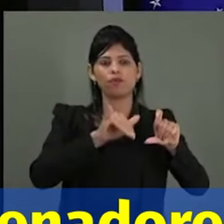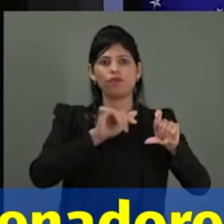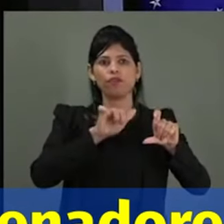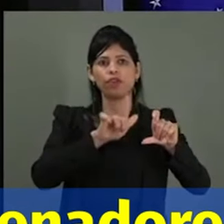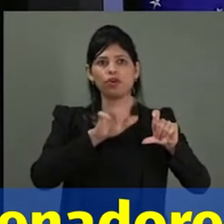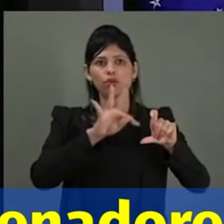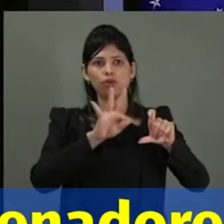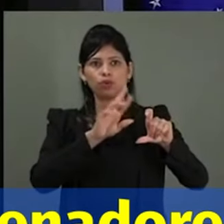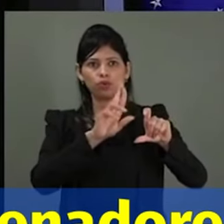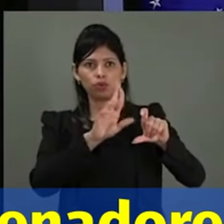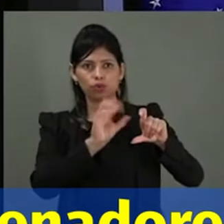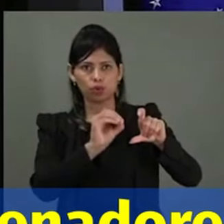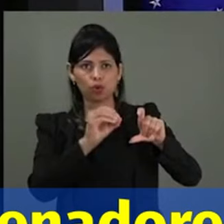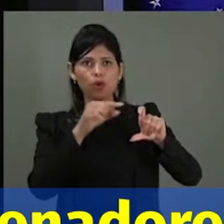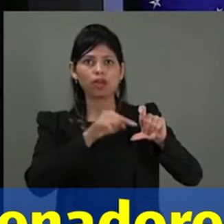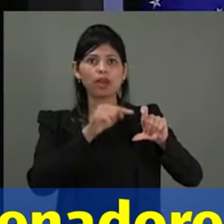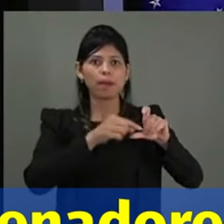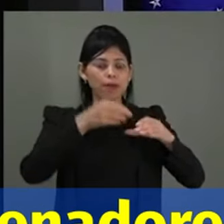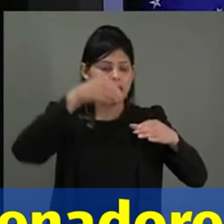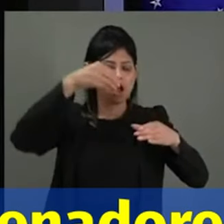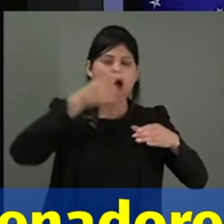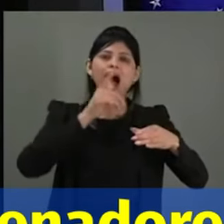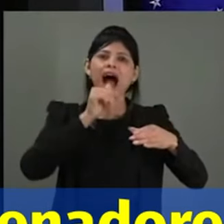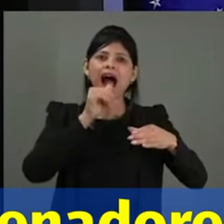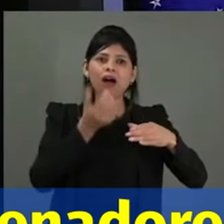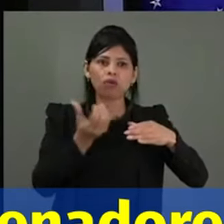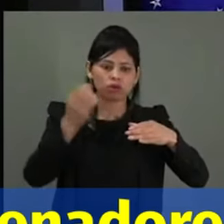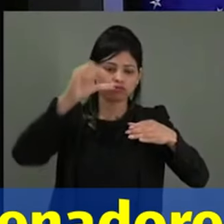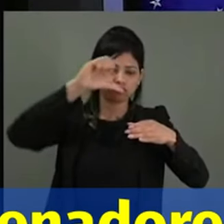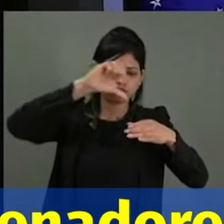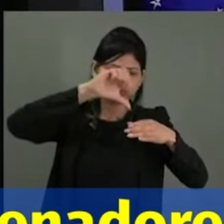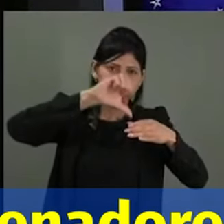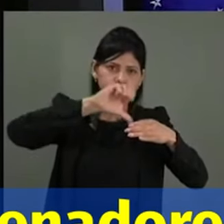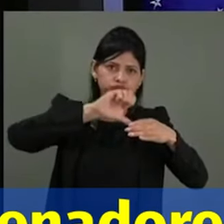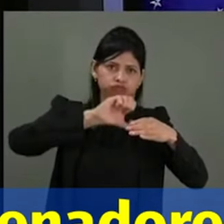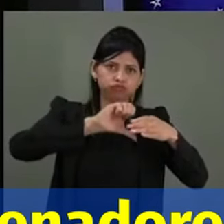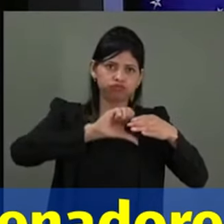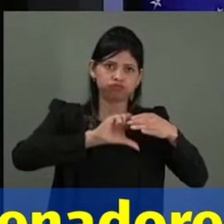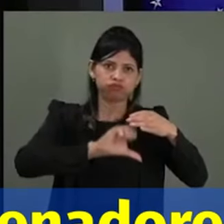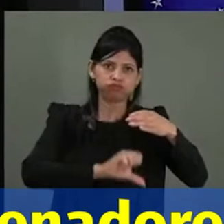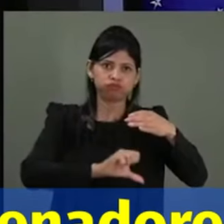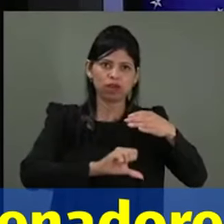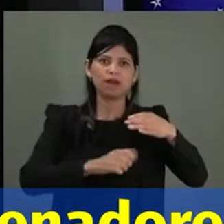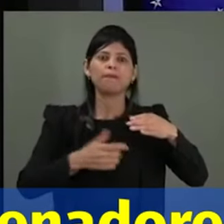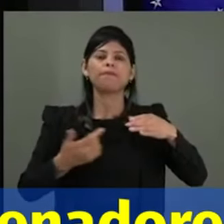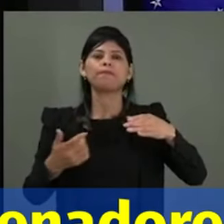A cor que fica. a comida com